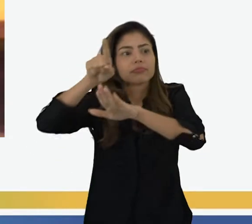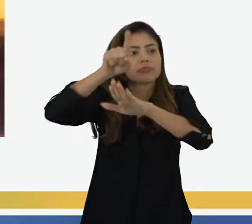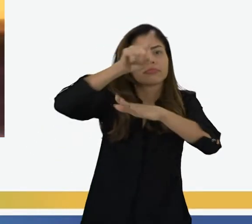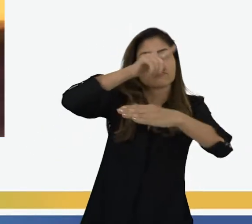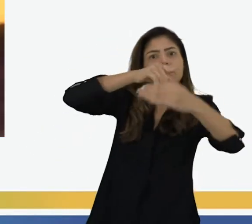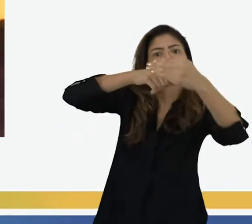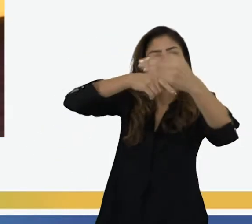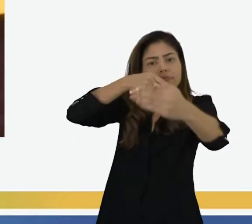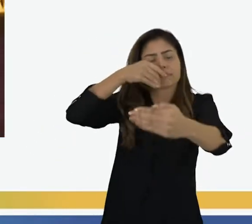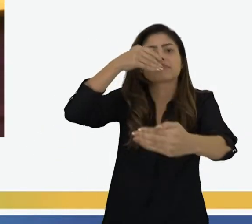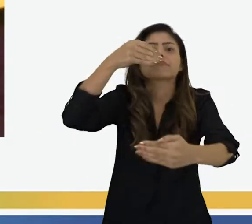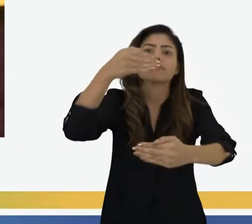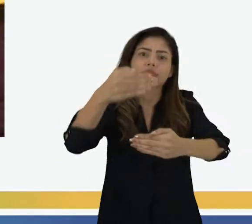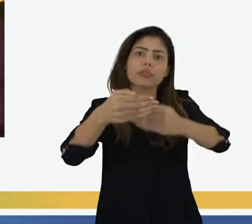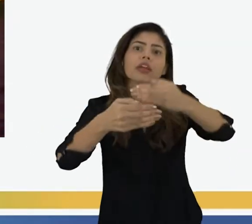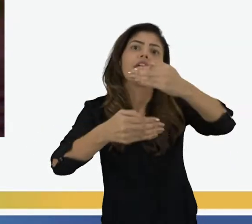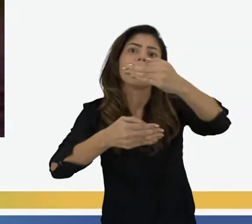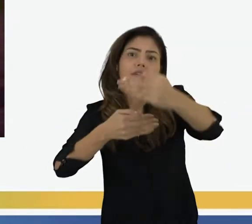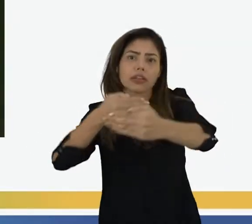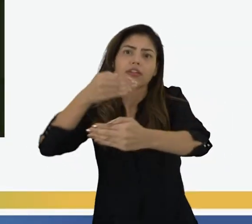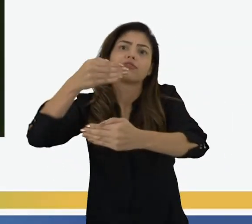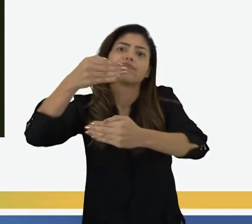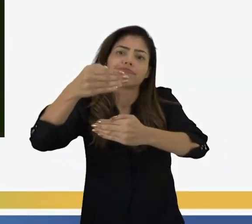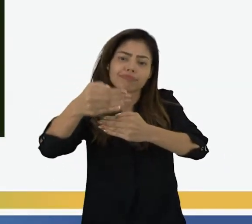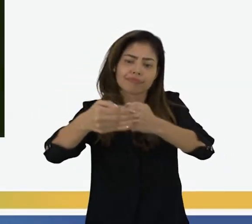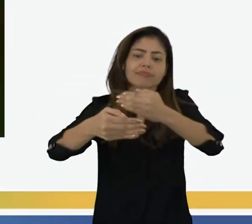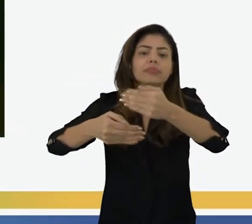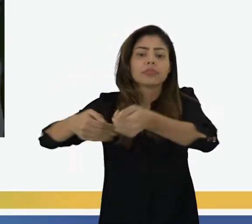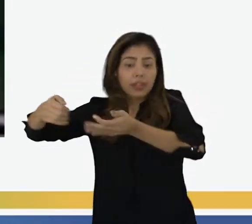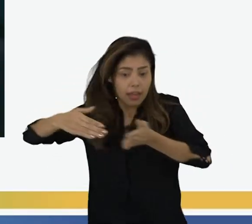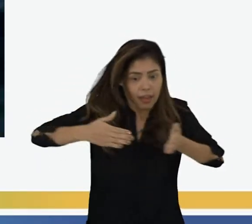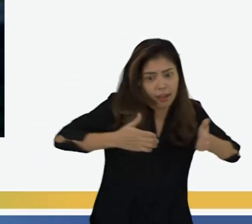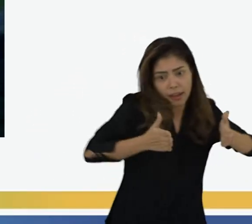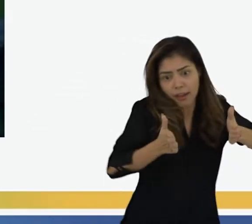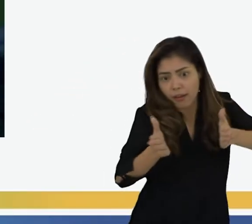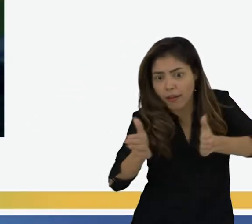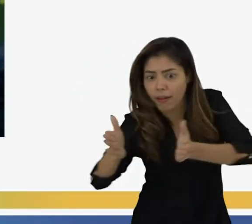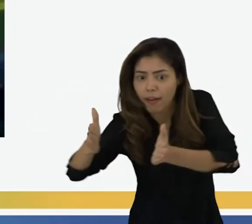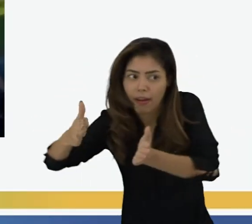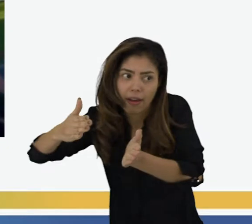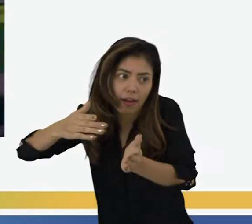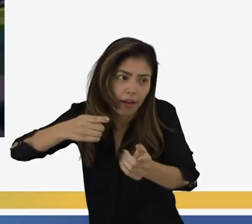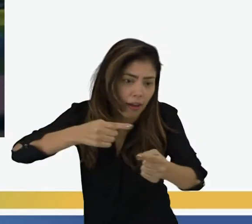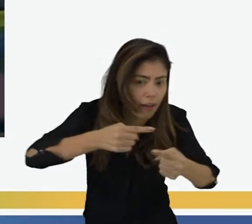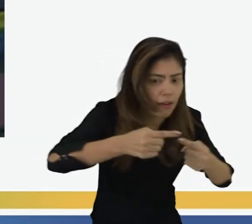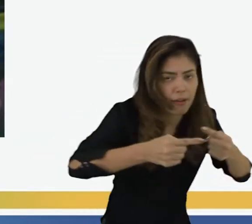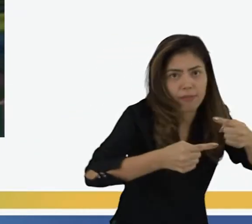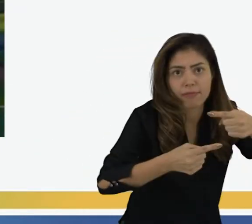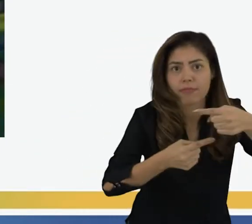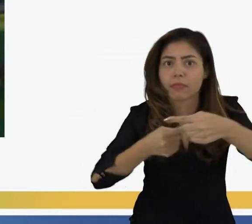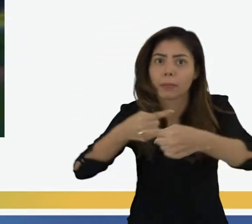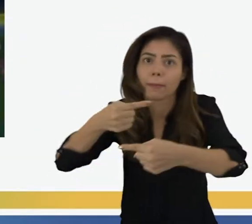neste rio a fluir É o ciclo sem fim